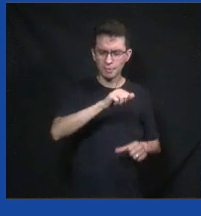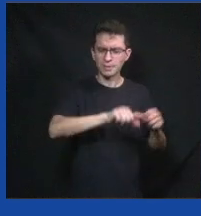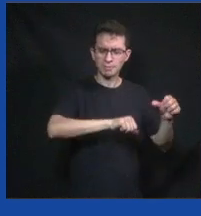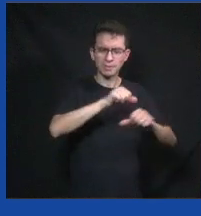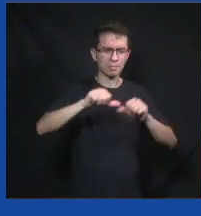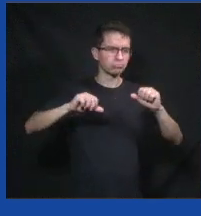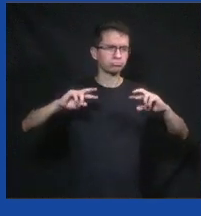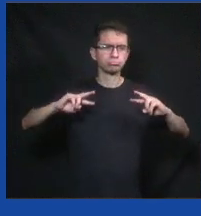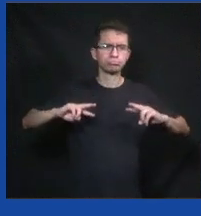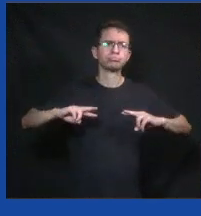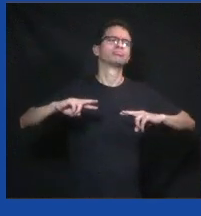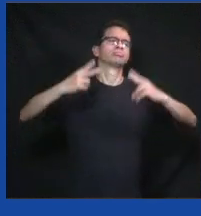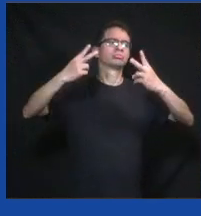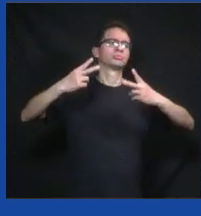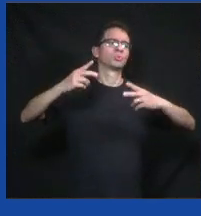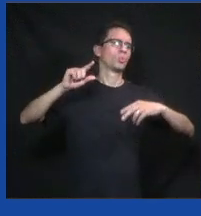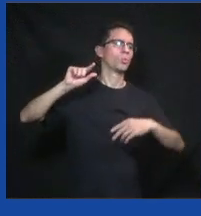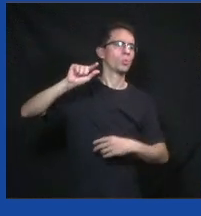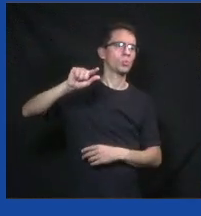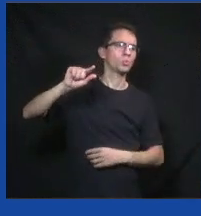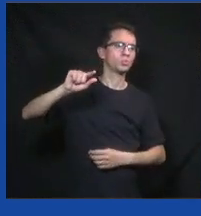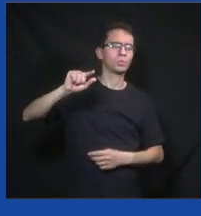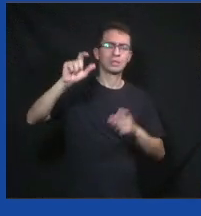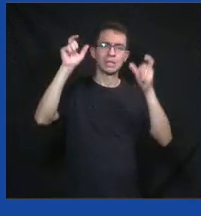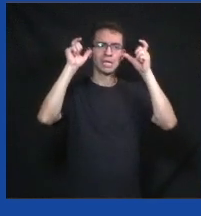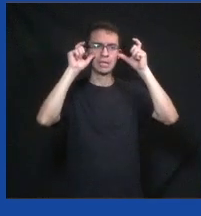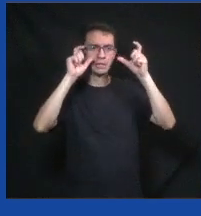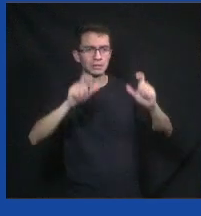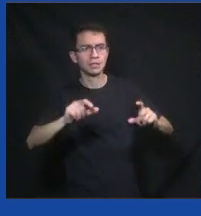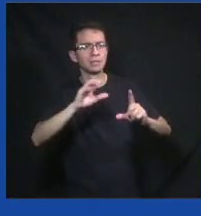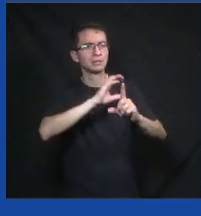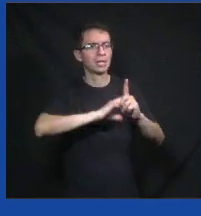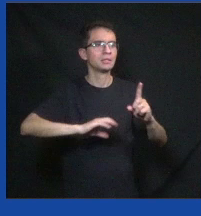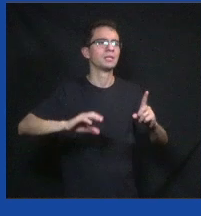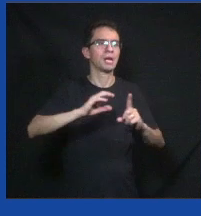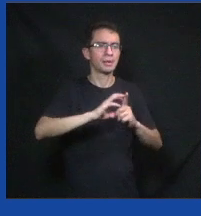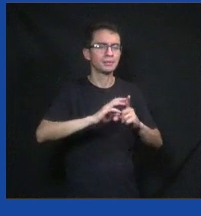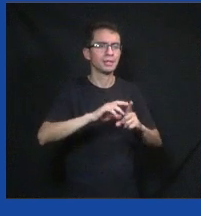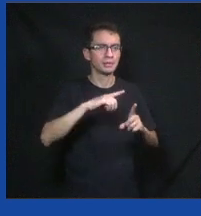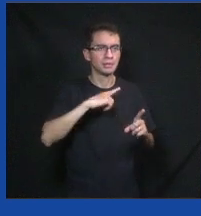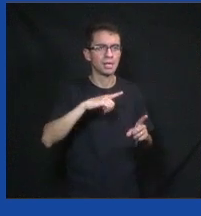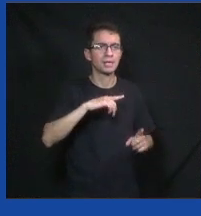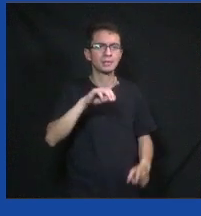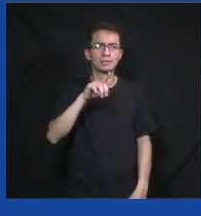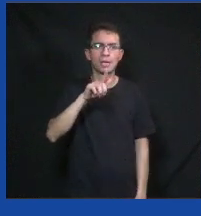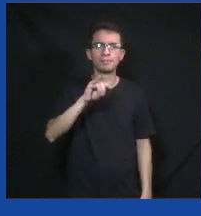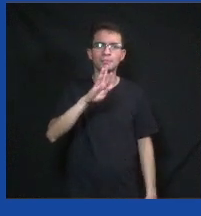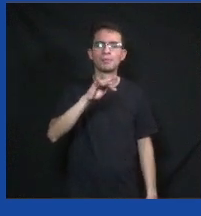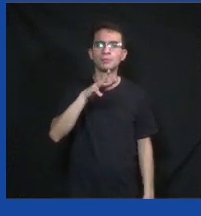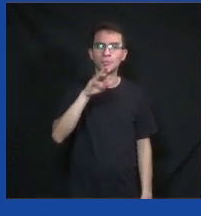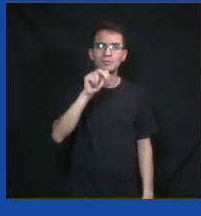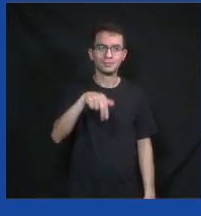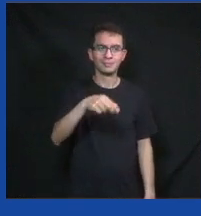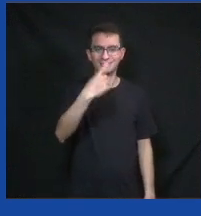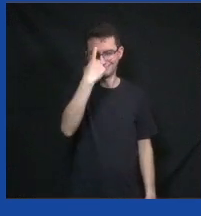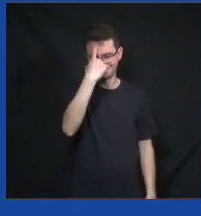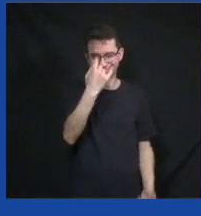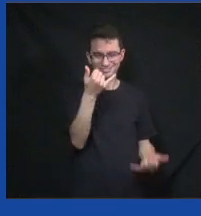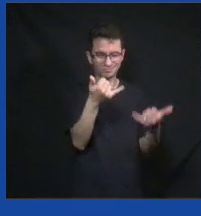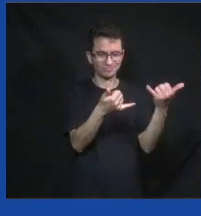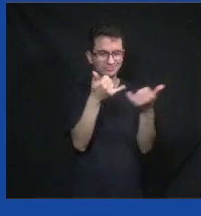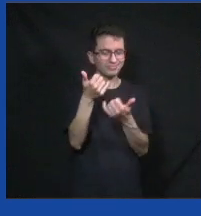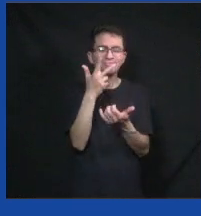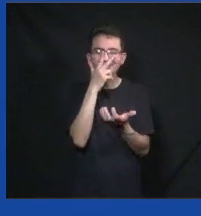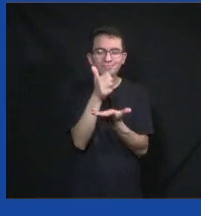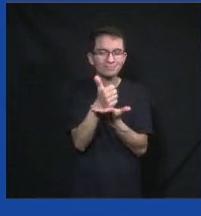terceiro lado lá que é o de engajamento para a cidadania, por exemplo. A gente começa a engajar e a gente gamificou. Gamificar nada mais